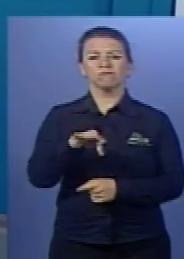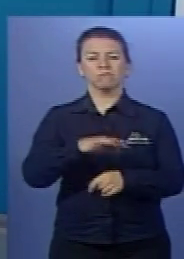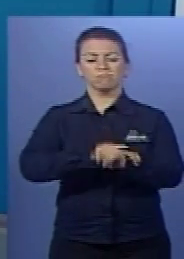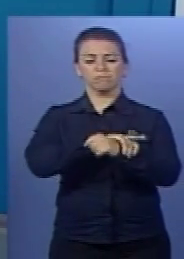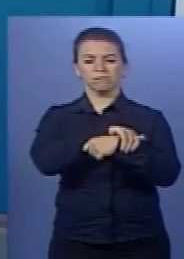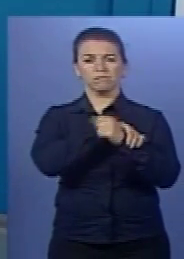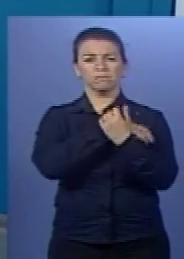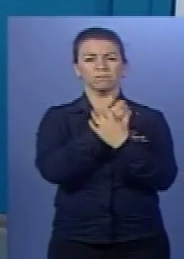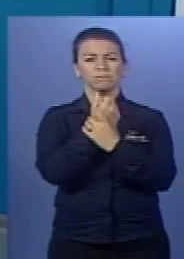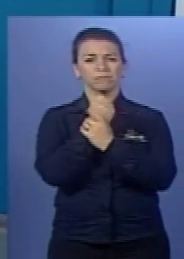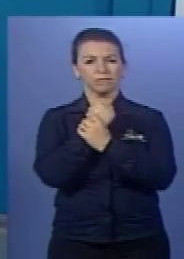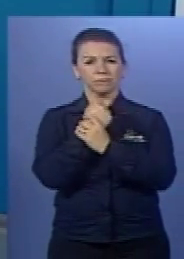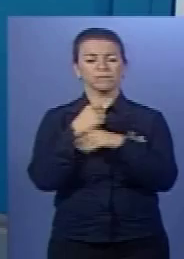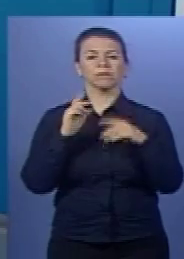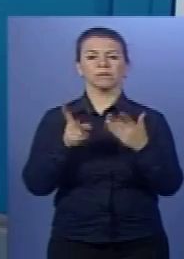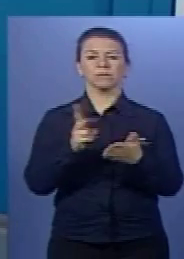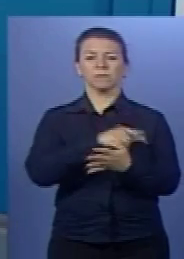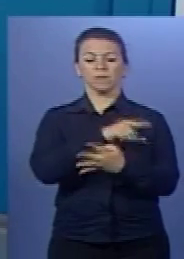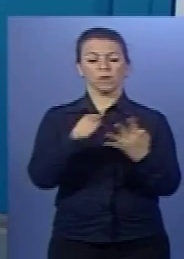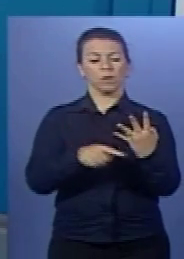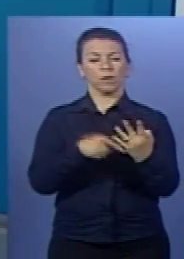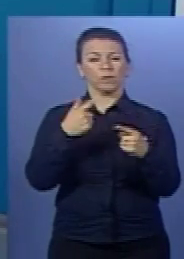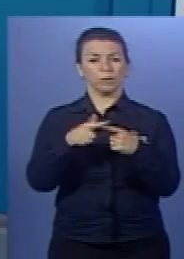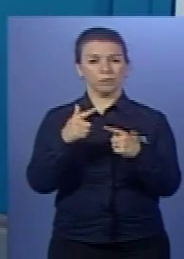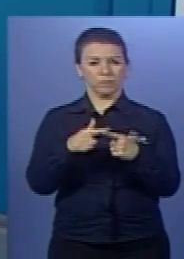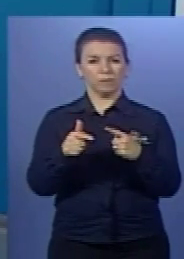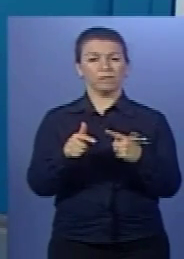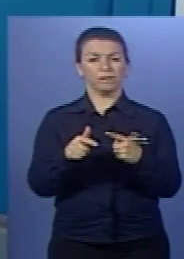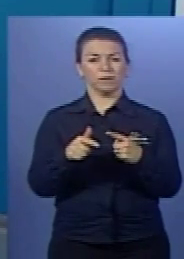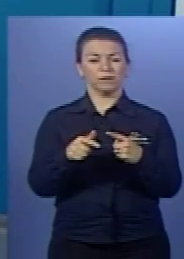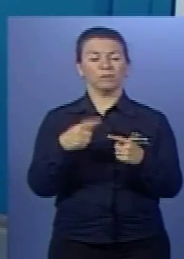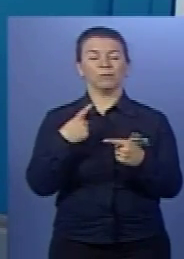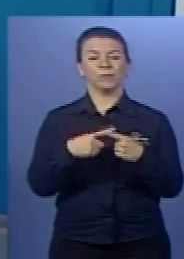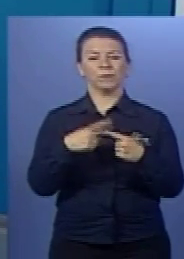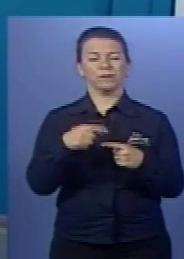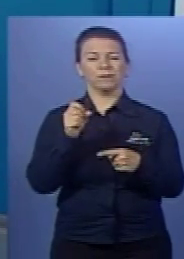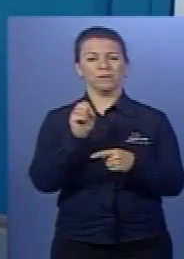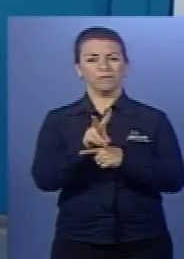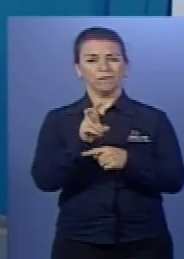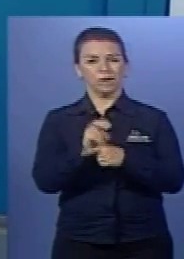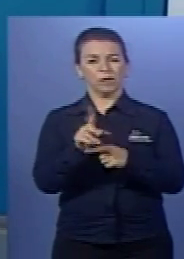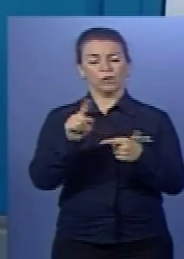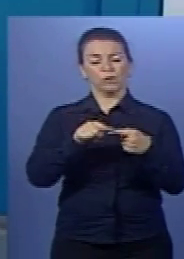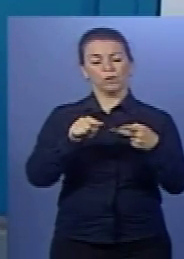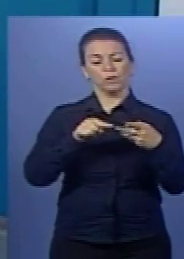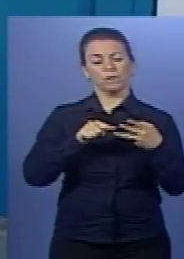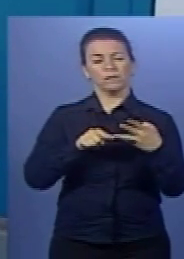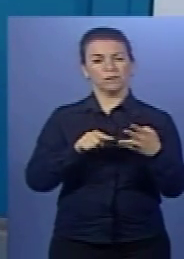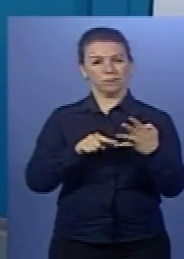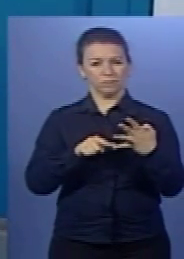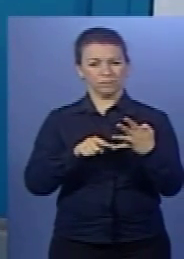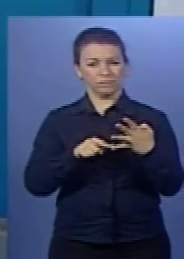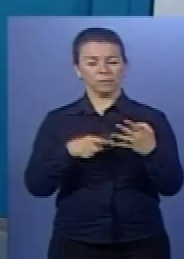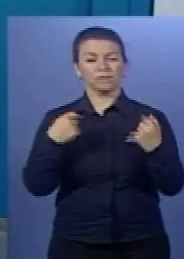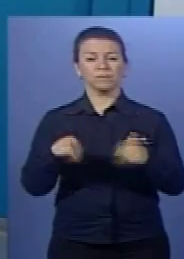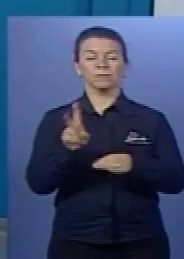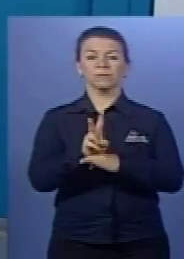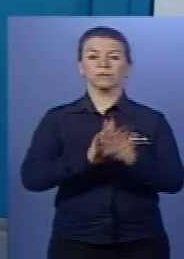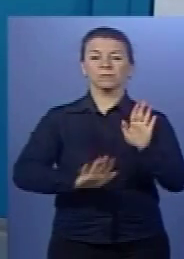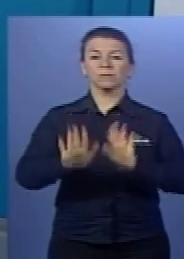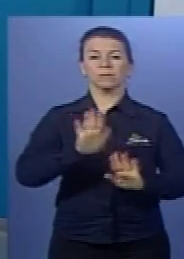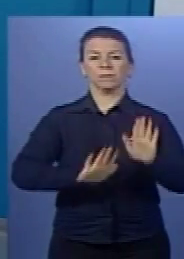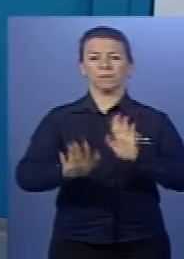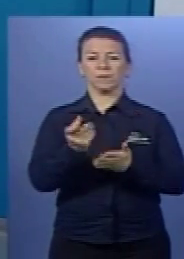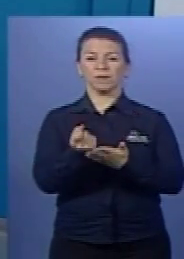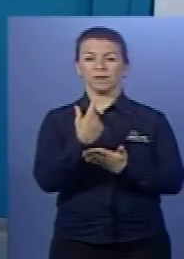dor articular. São quatro tipos de causadores. Arbovírus 1, 2, 3 e 4. Lembre, tem que ter muito cuidado com o ácido acetil